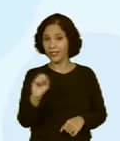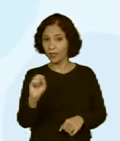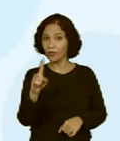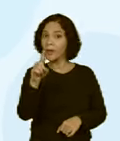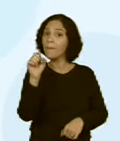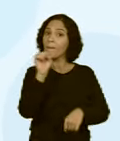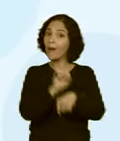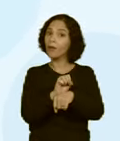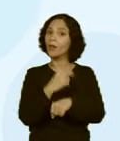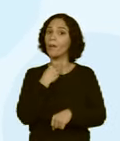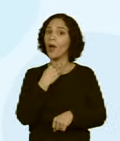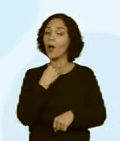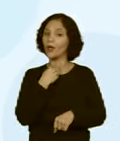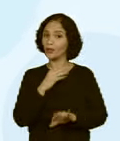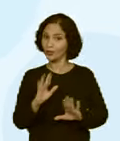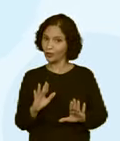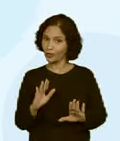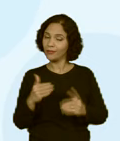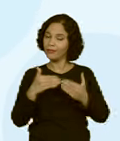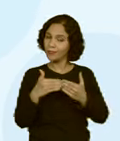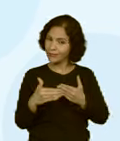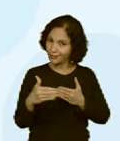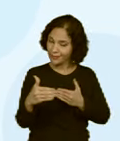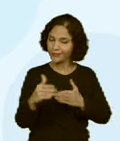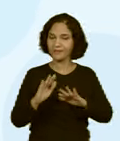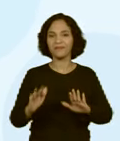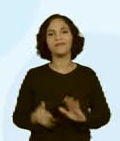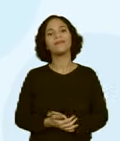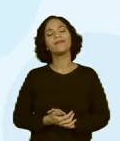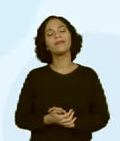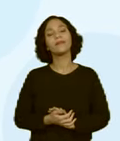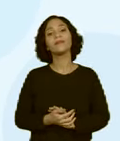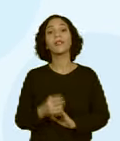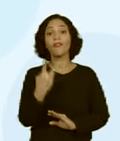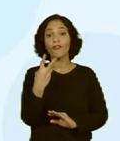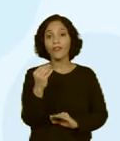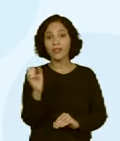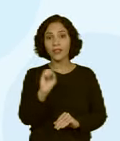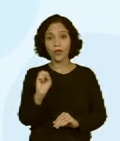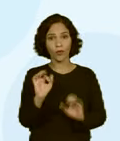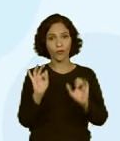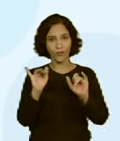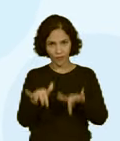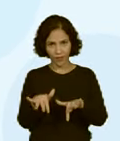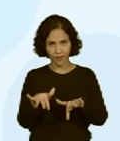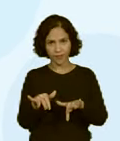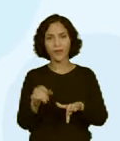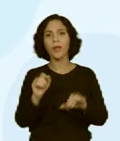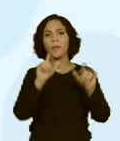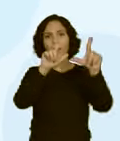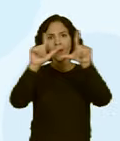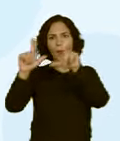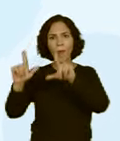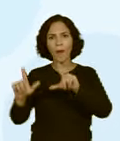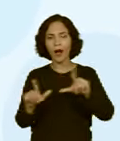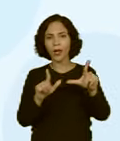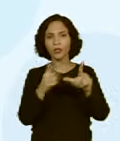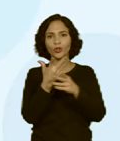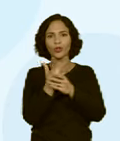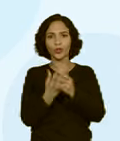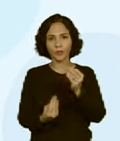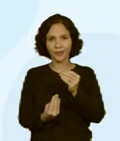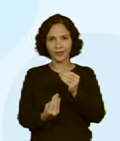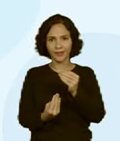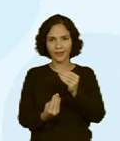pode pausar o vídeo, tá legal? Depois que terminar os 20 segundos, as cartas vão sumir. E aí